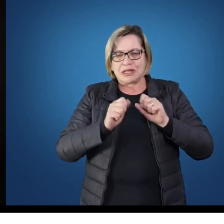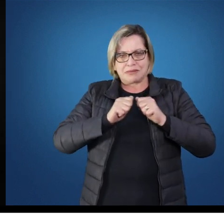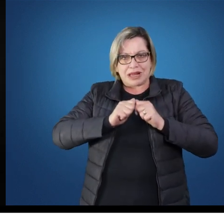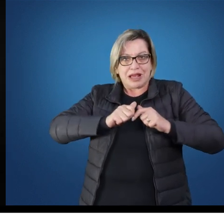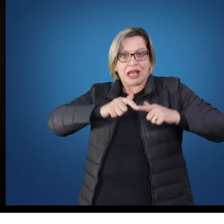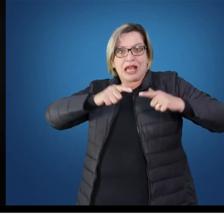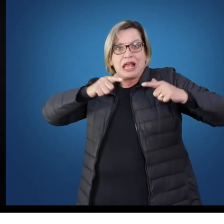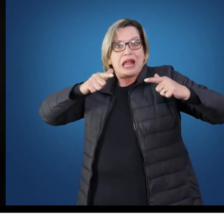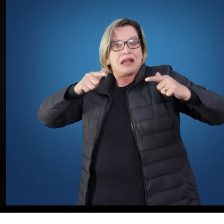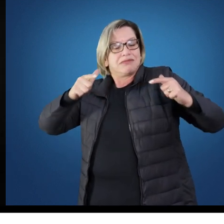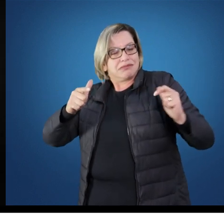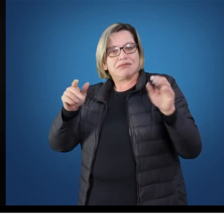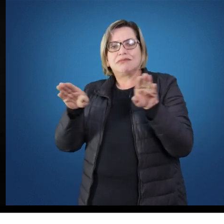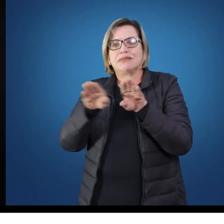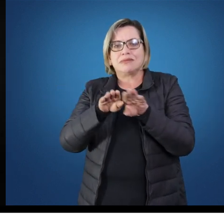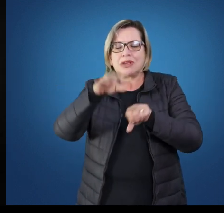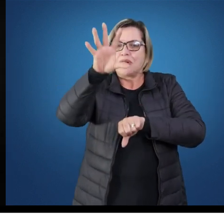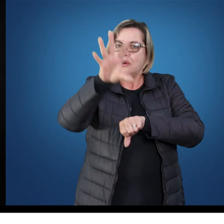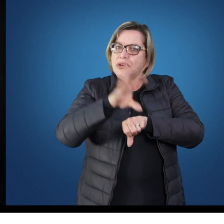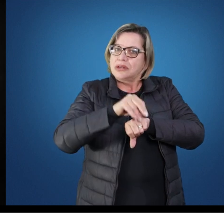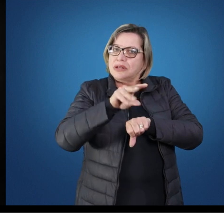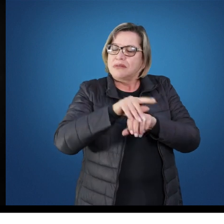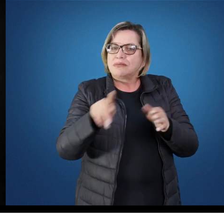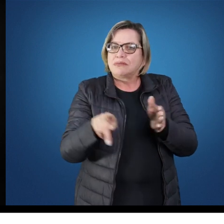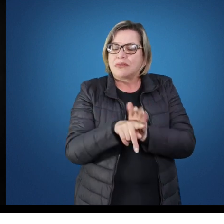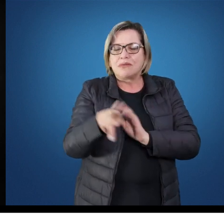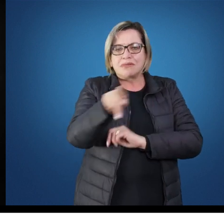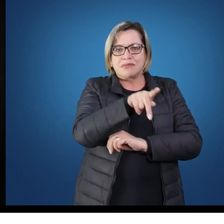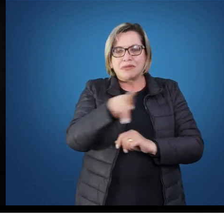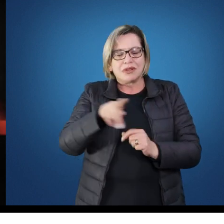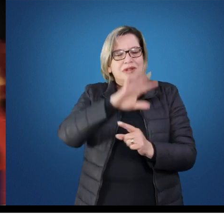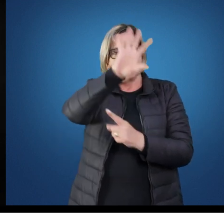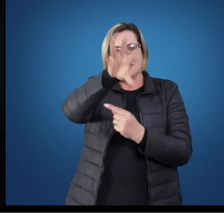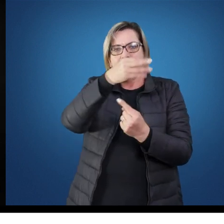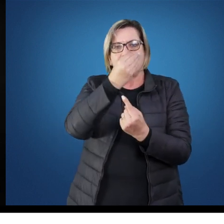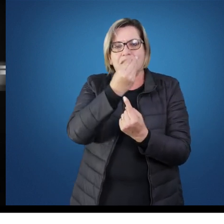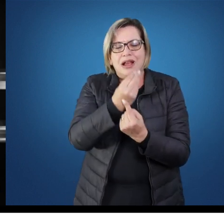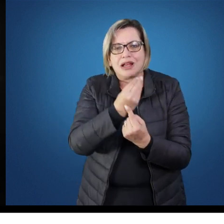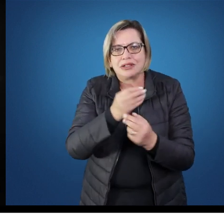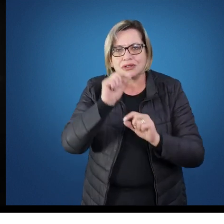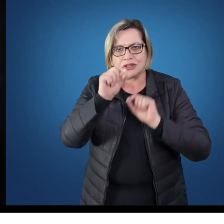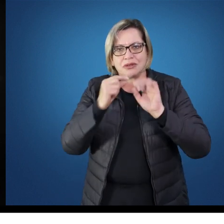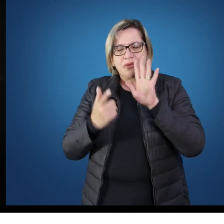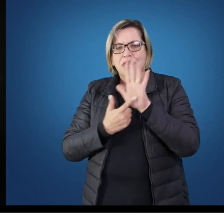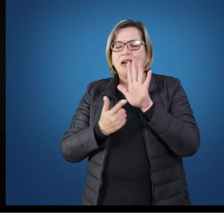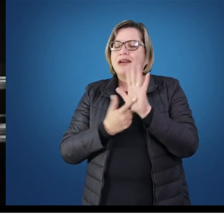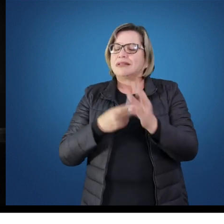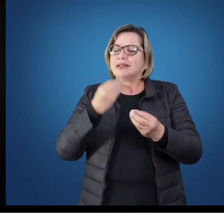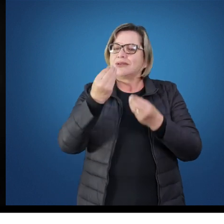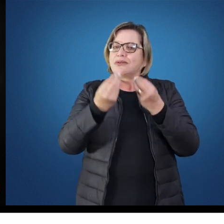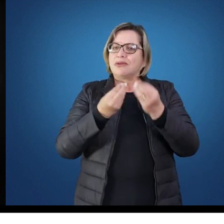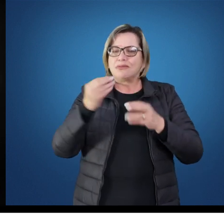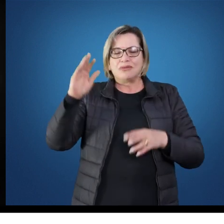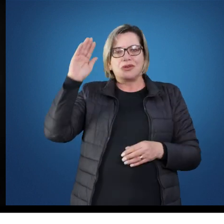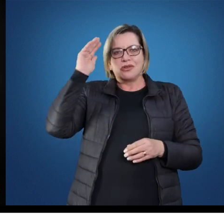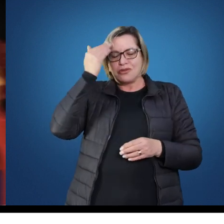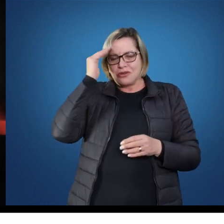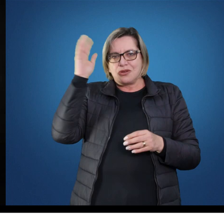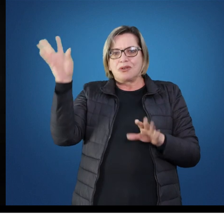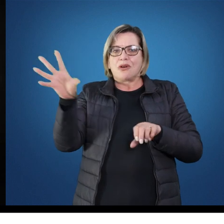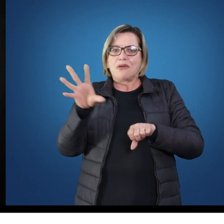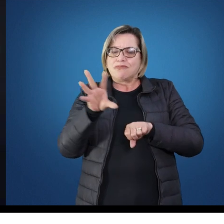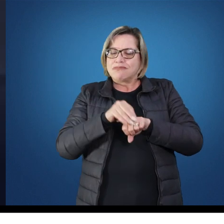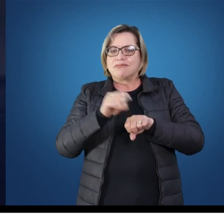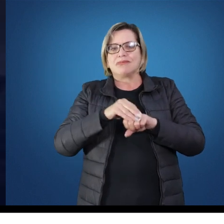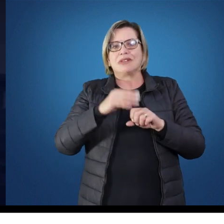forma a ampliar e sistematizar o conhecimento do professor de arte, no que se refere às manifestações artísticas e aos saberes